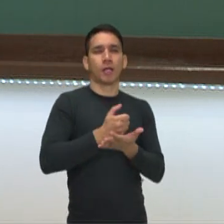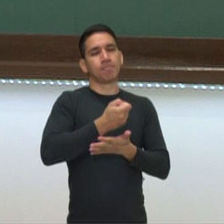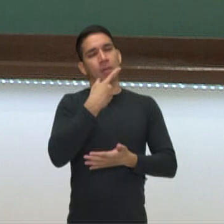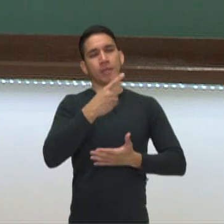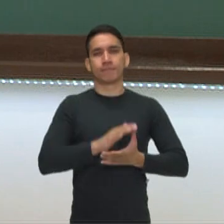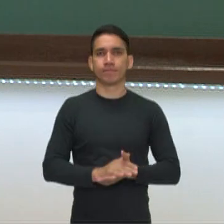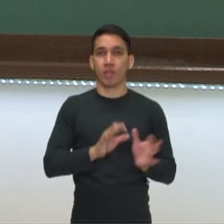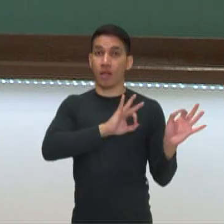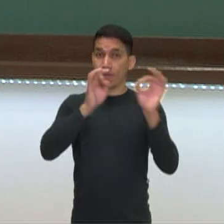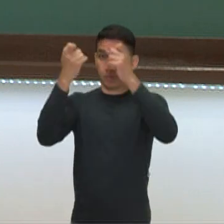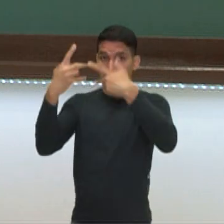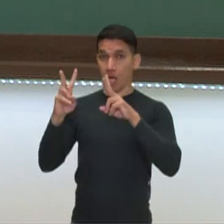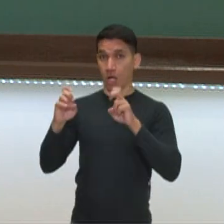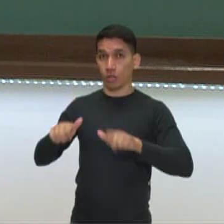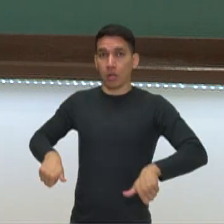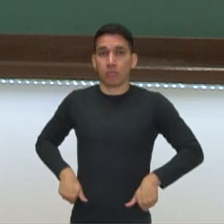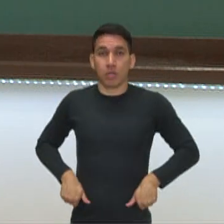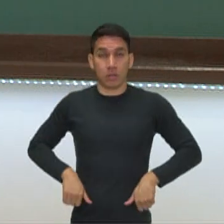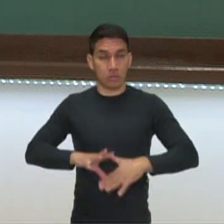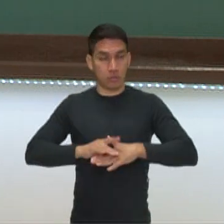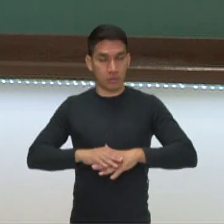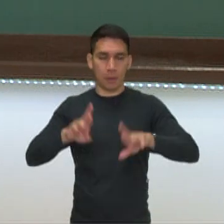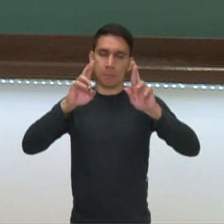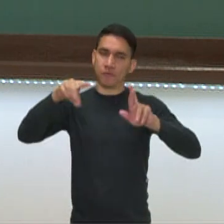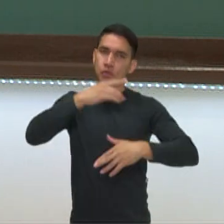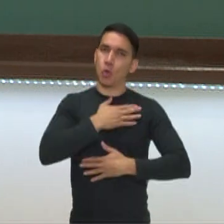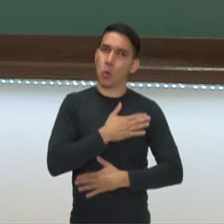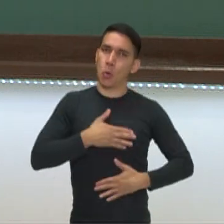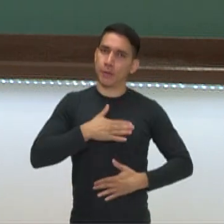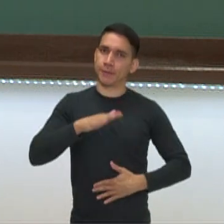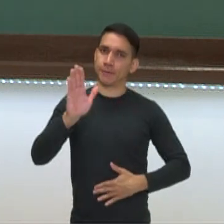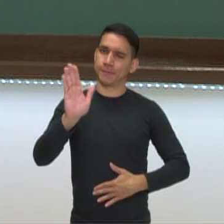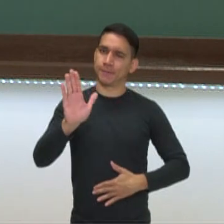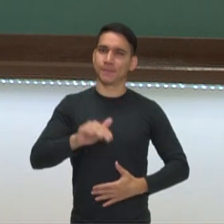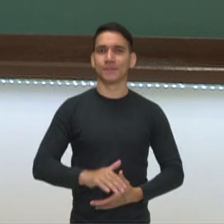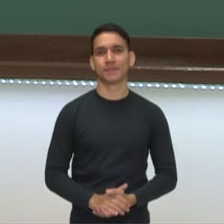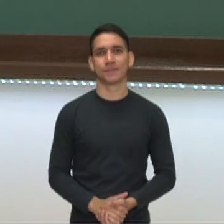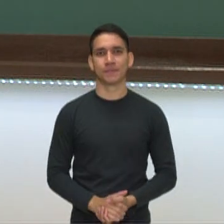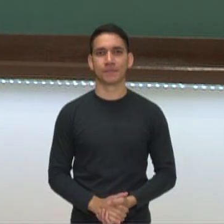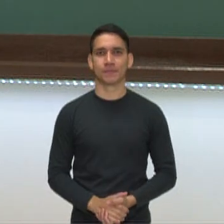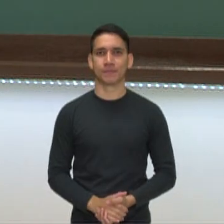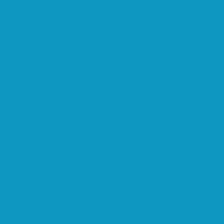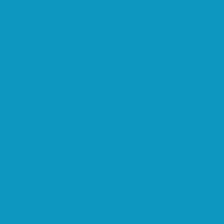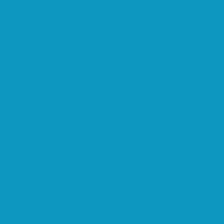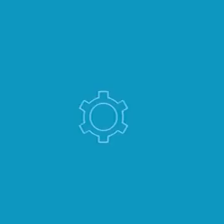sobre doenças renais. Espero que você tenha gostado e até breve!